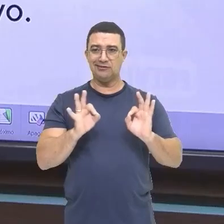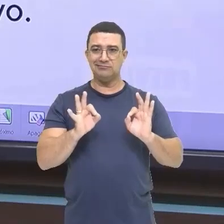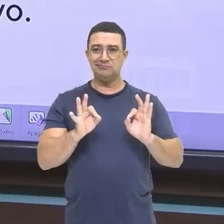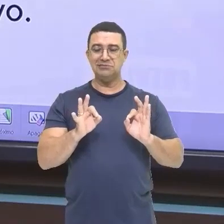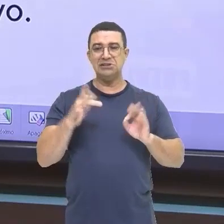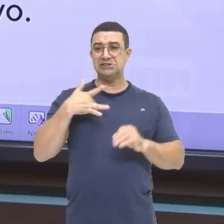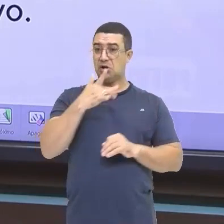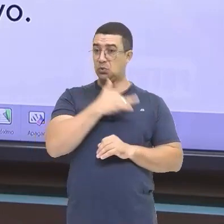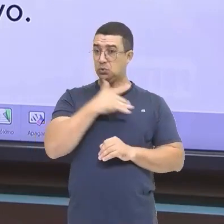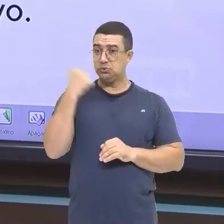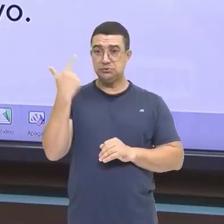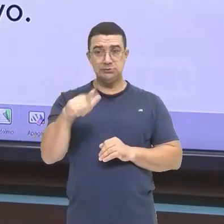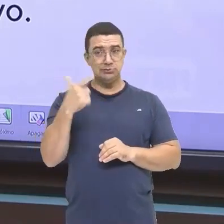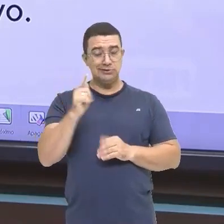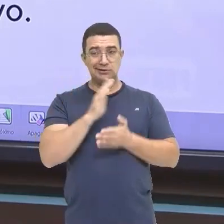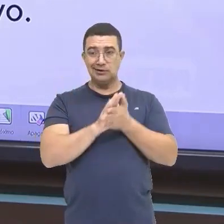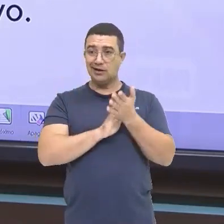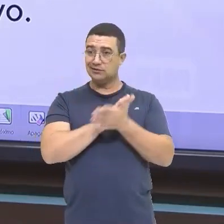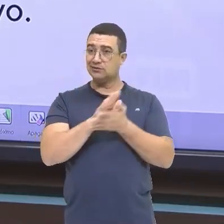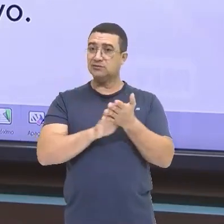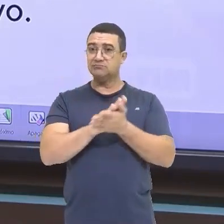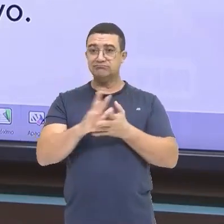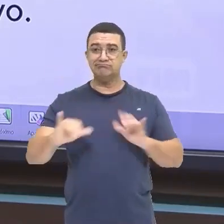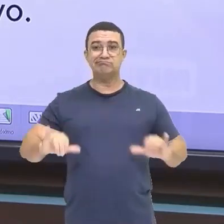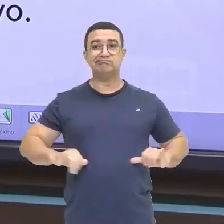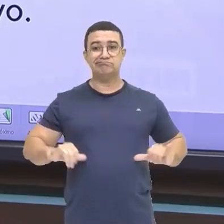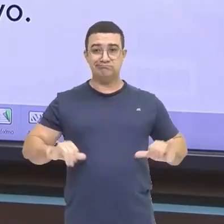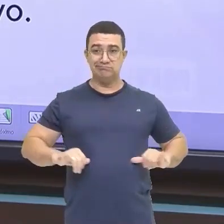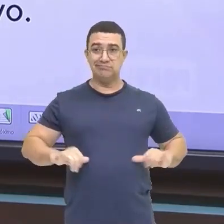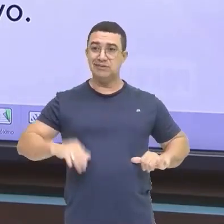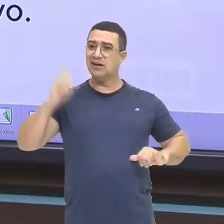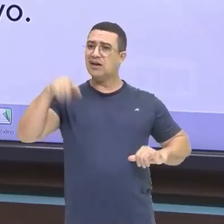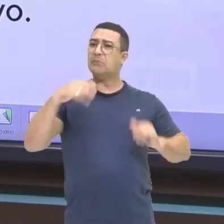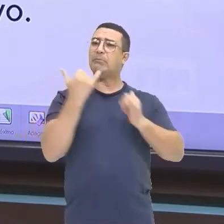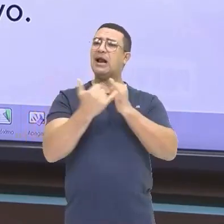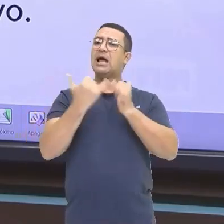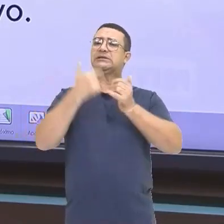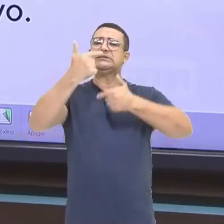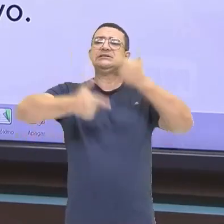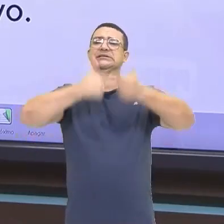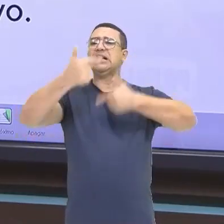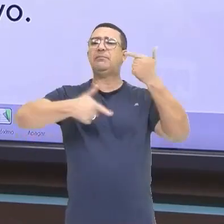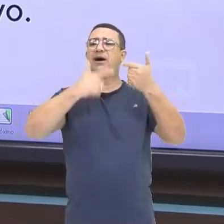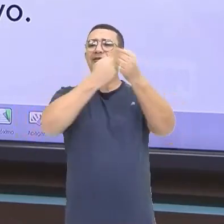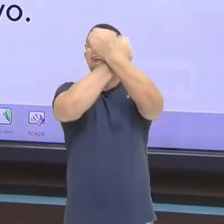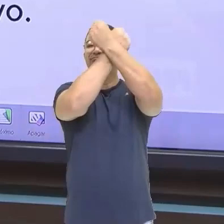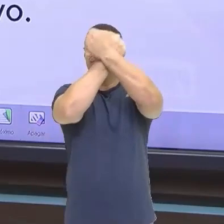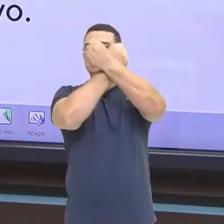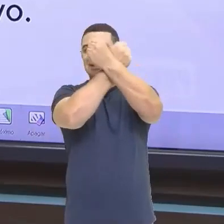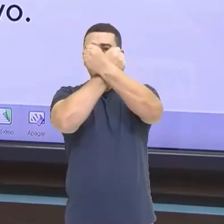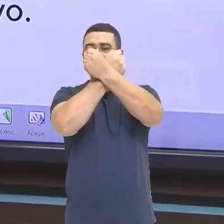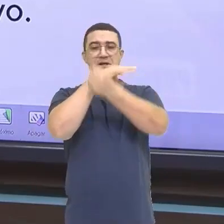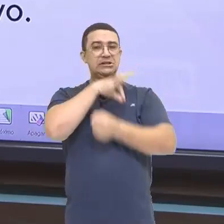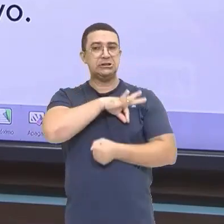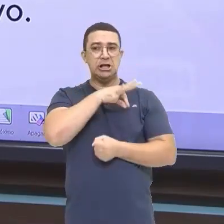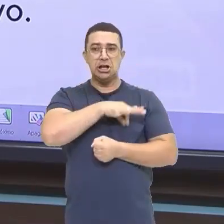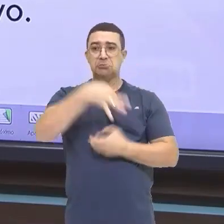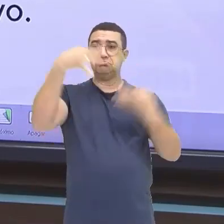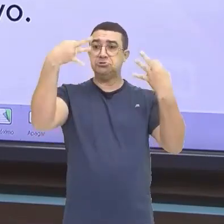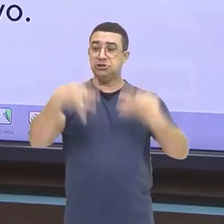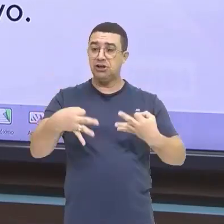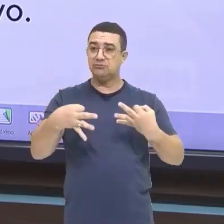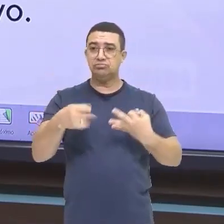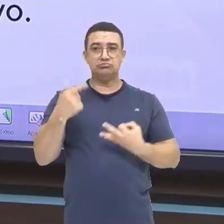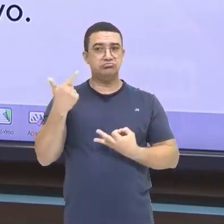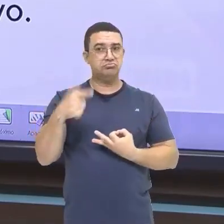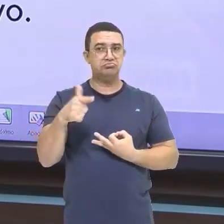Questão da alimentação É um trabalho escravo Não recebe ali o seu salário adequado Com o